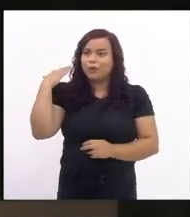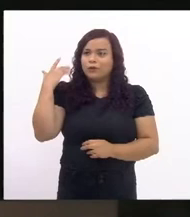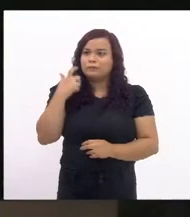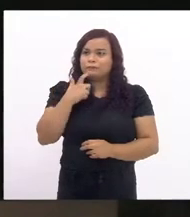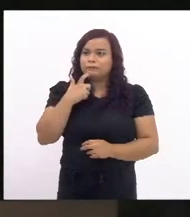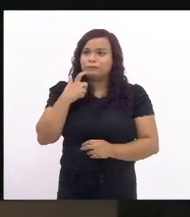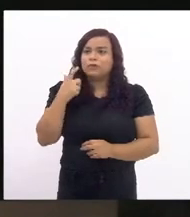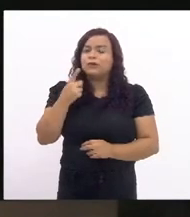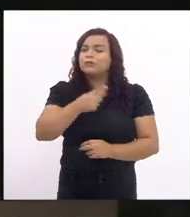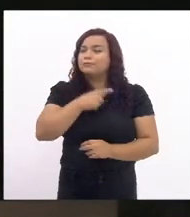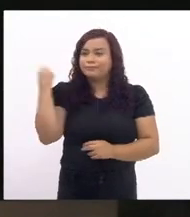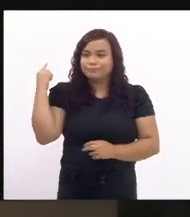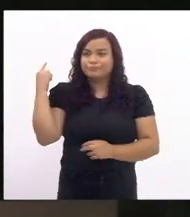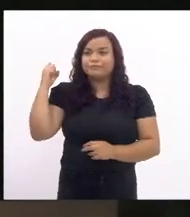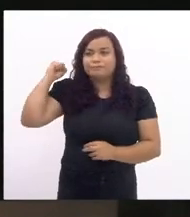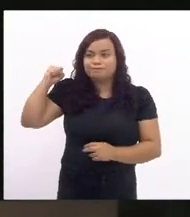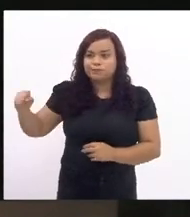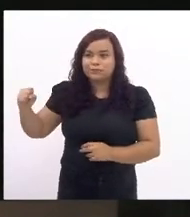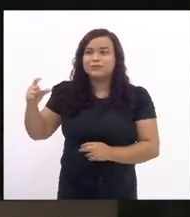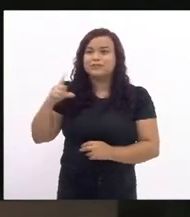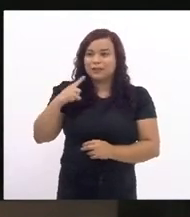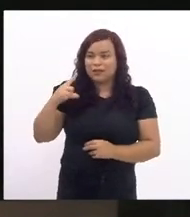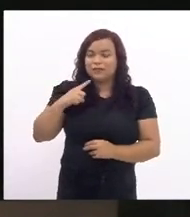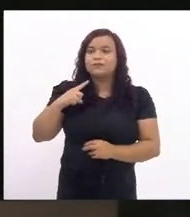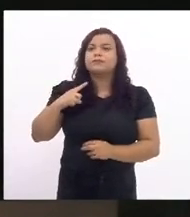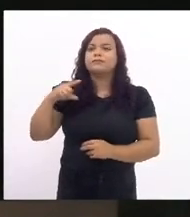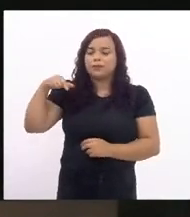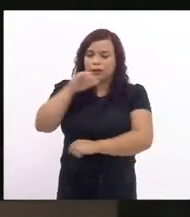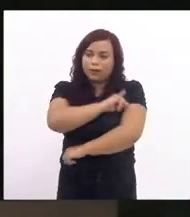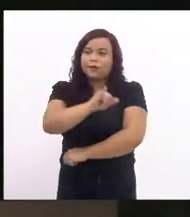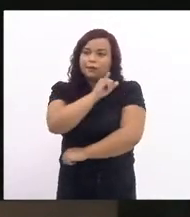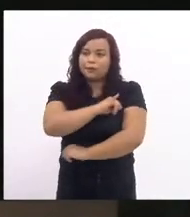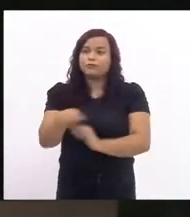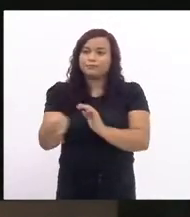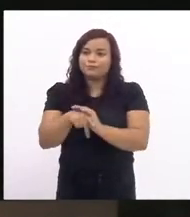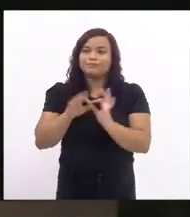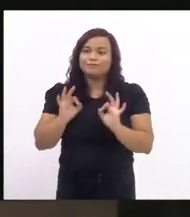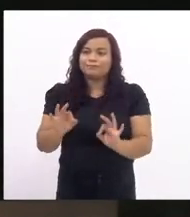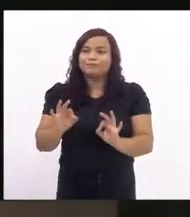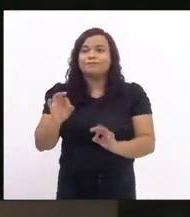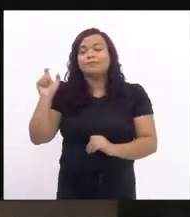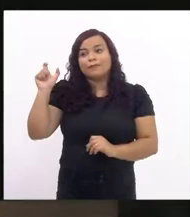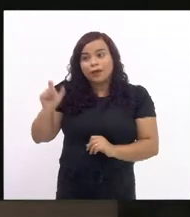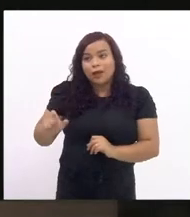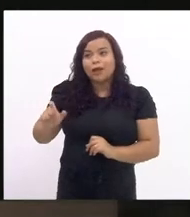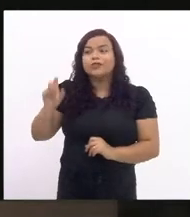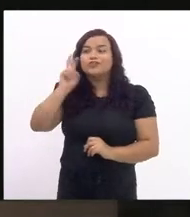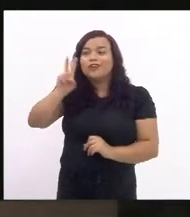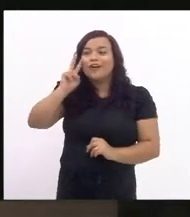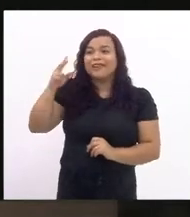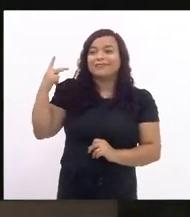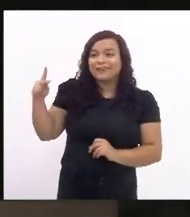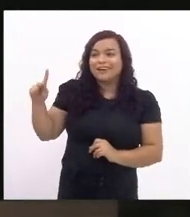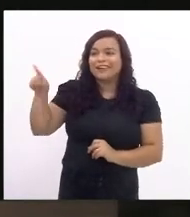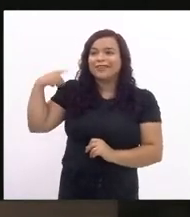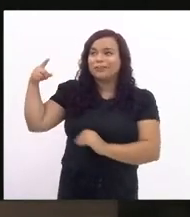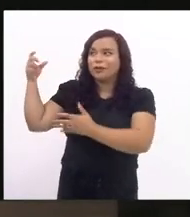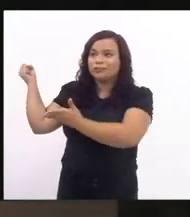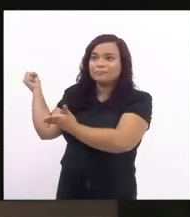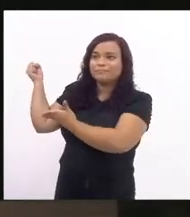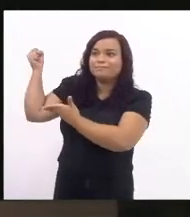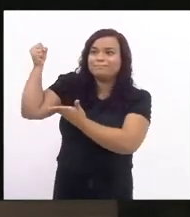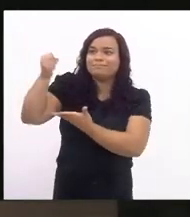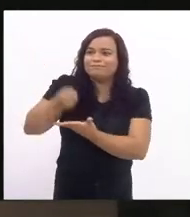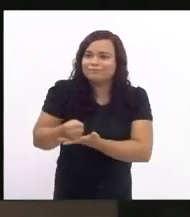essa ideia é parte do legado de Marielle Franco que nós levamos e que foi clamor da